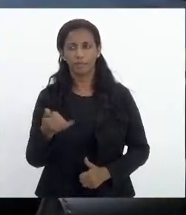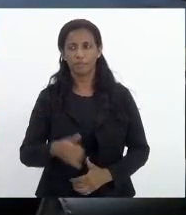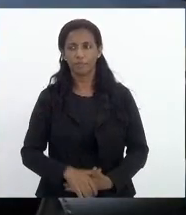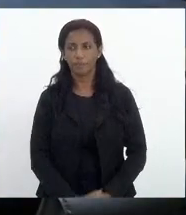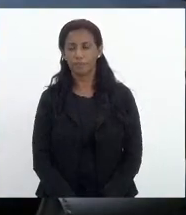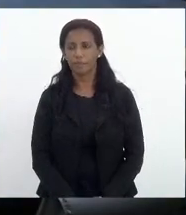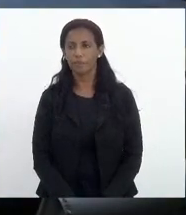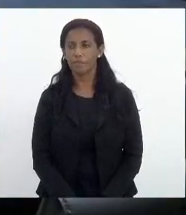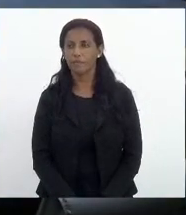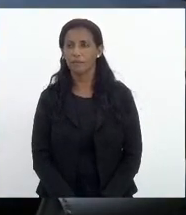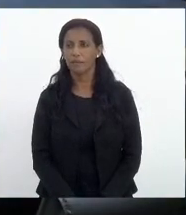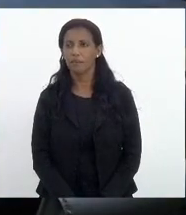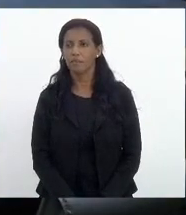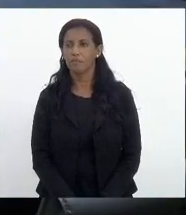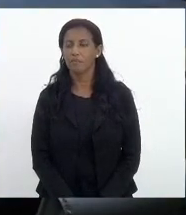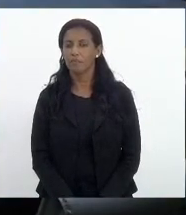presidente